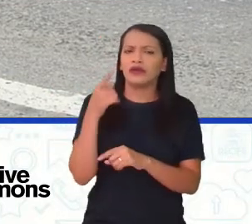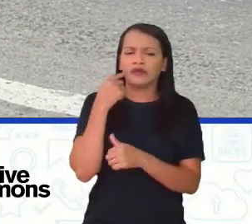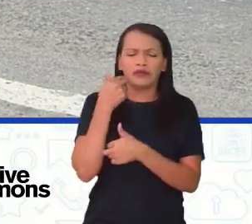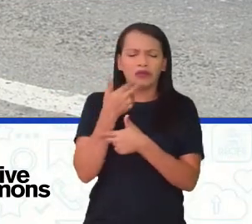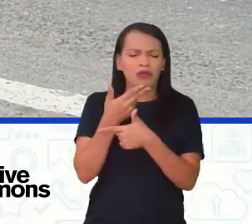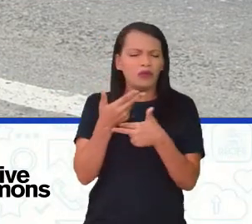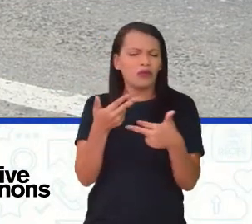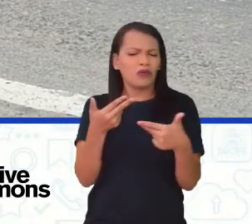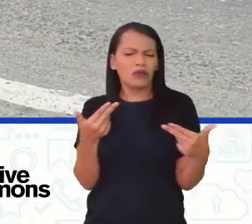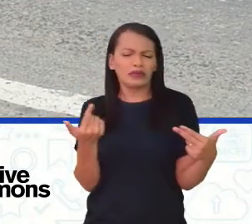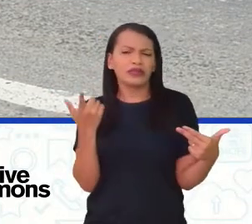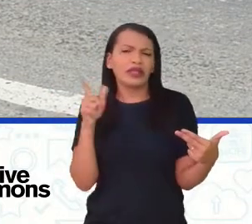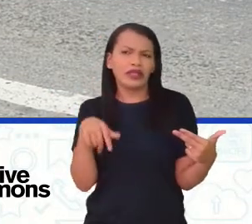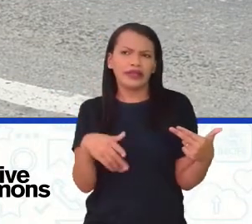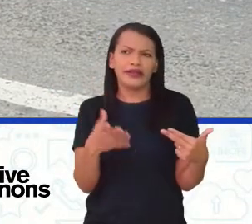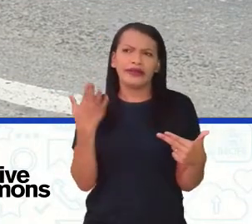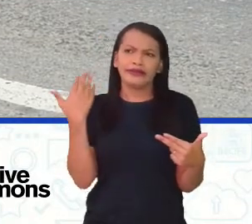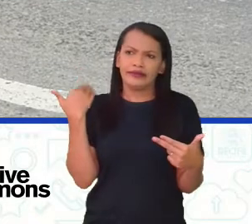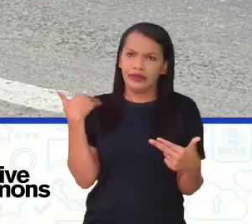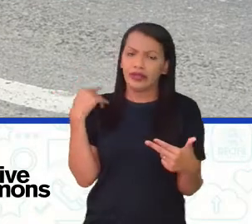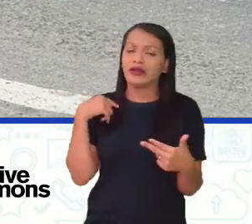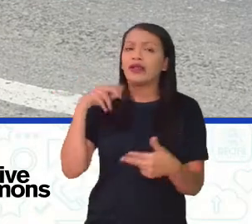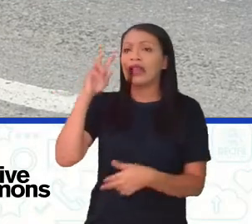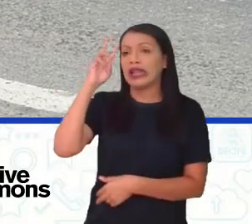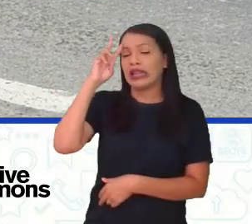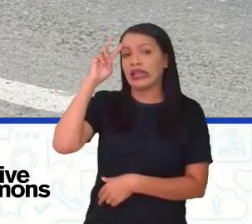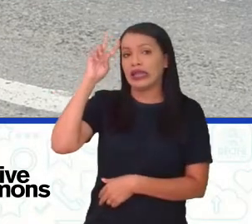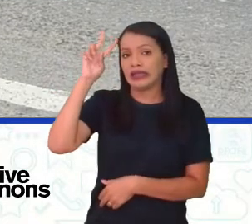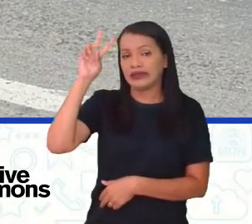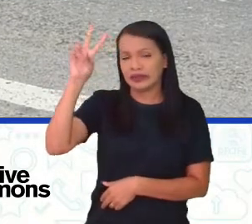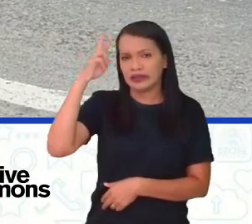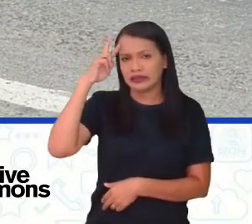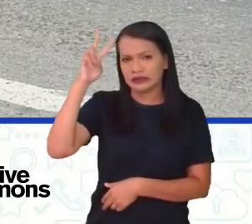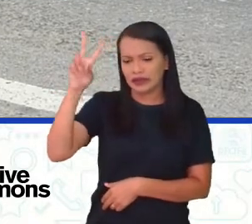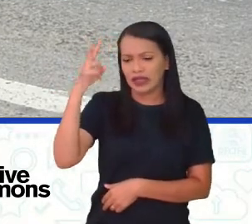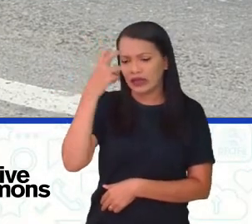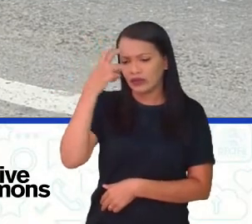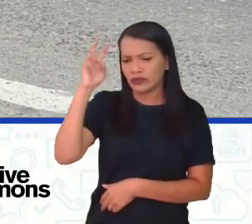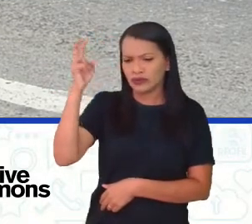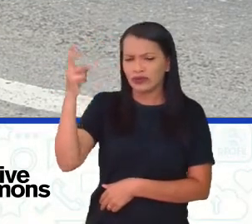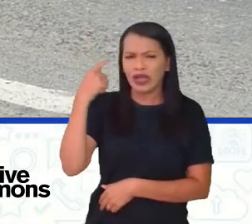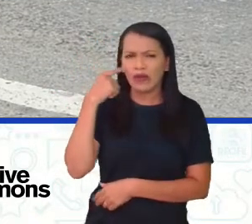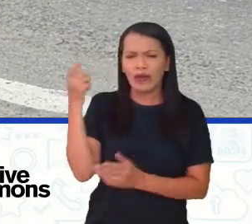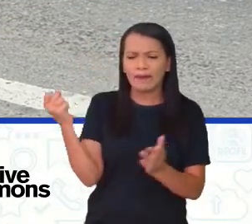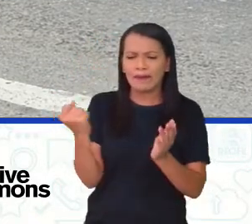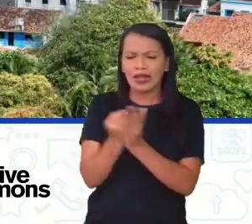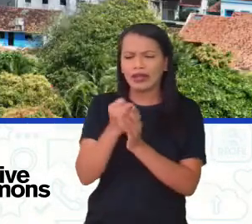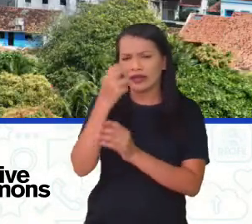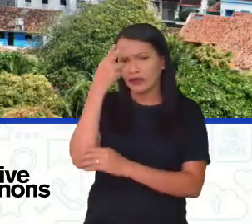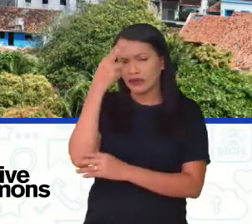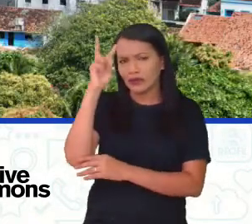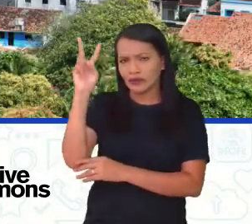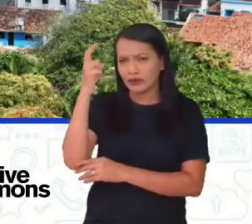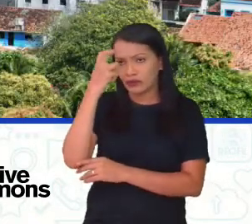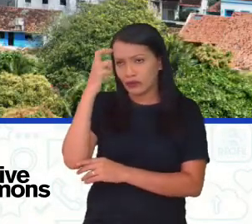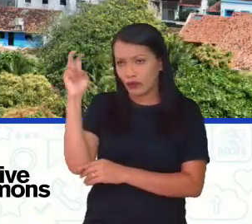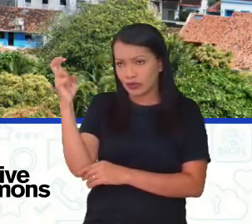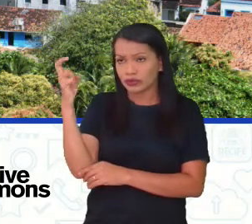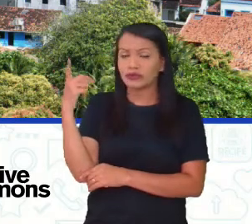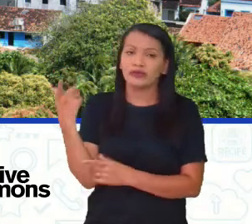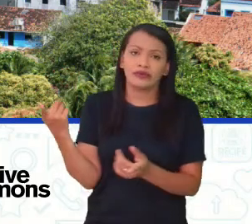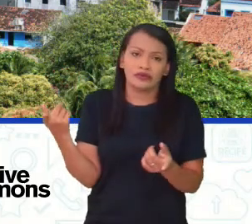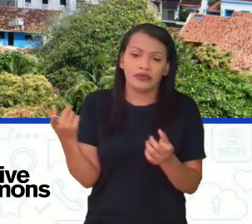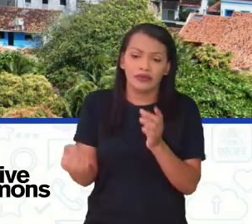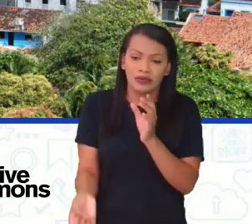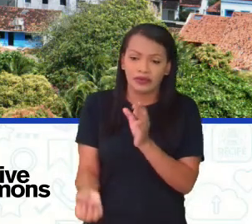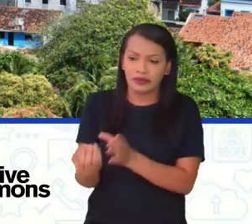enfim, é um ambiente que está ali trazendo uma carga cultural atrelada à sua